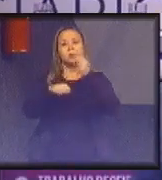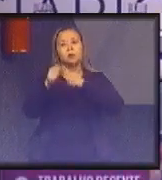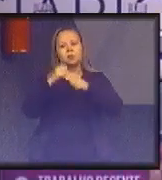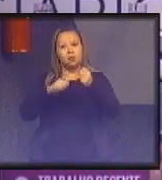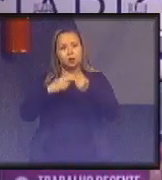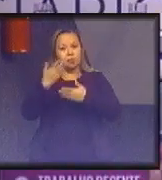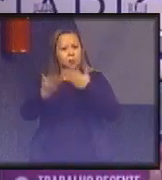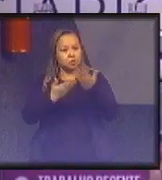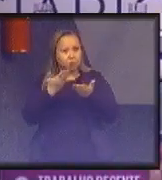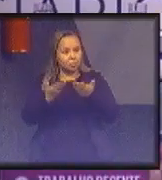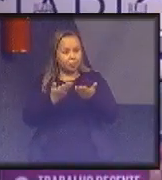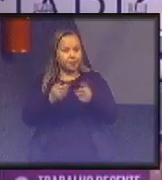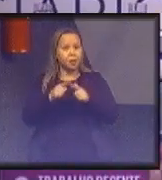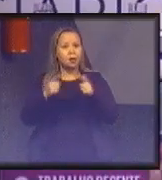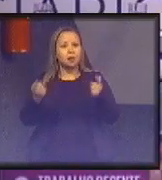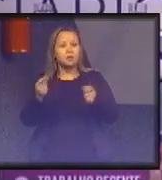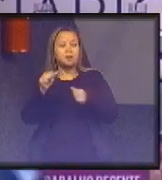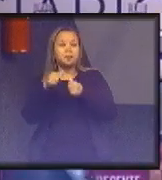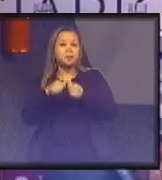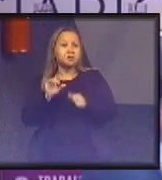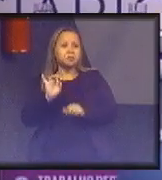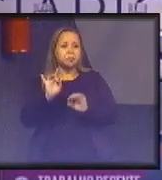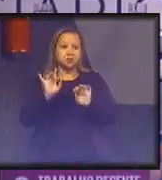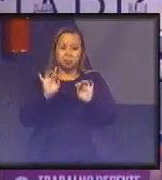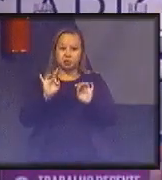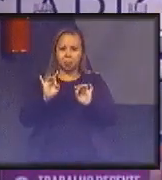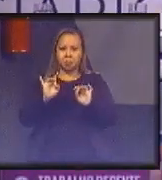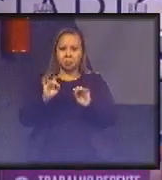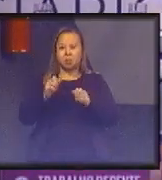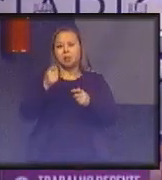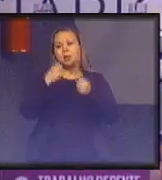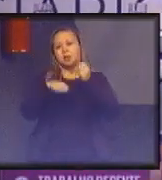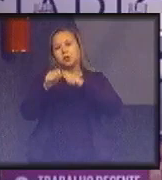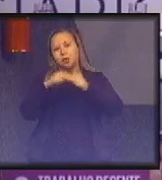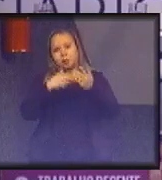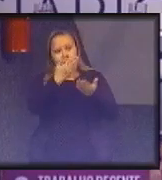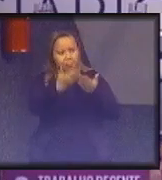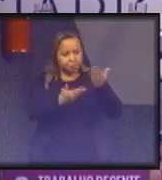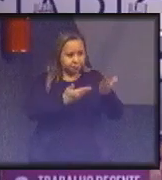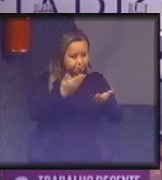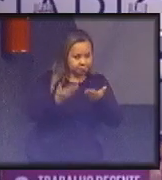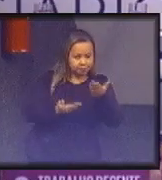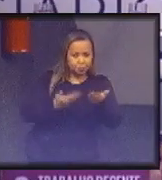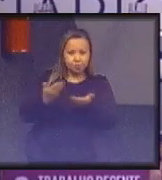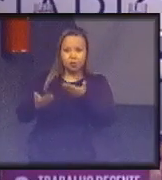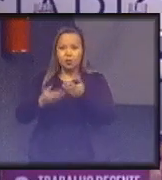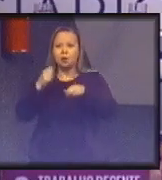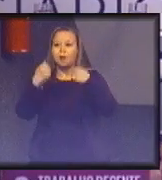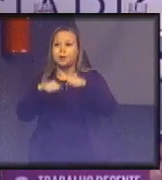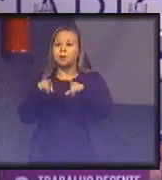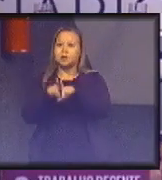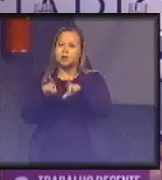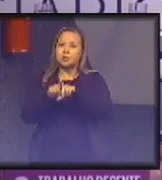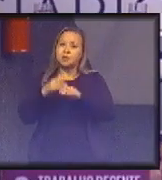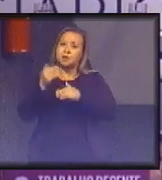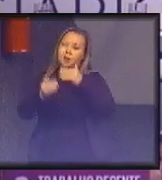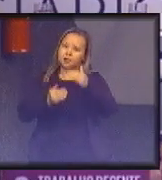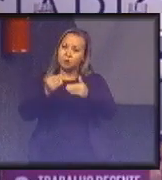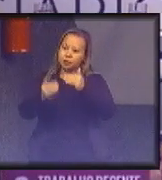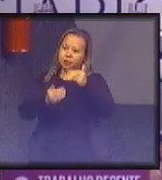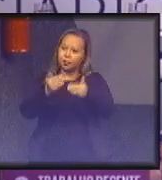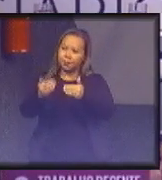Mas não fica só por aí. A economia circular, ela precisa também desenvolver